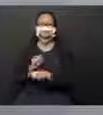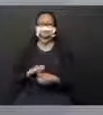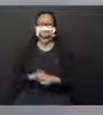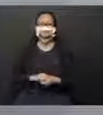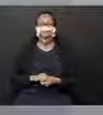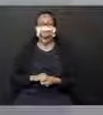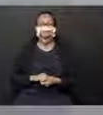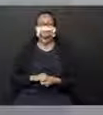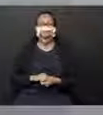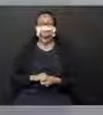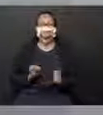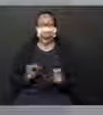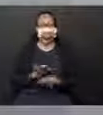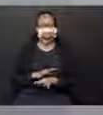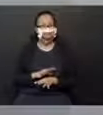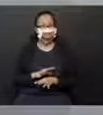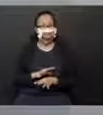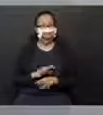Pronto?